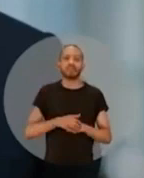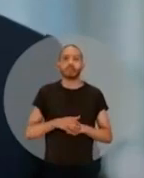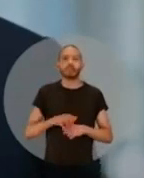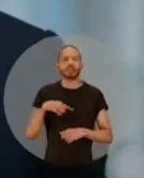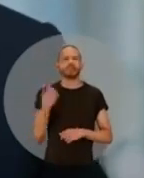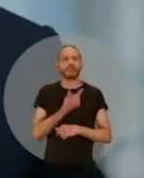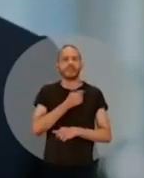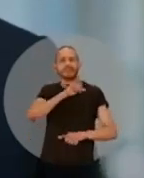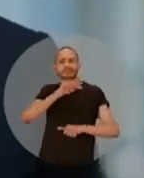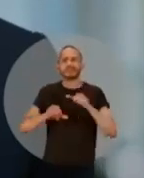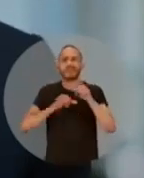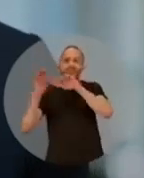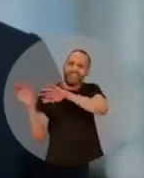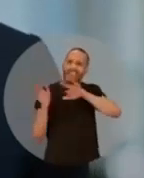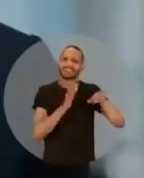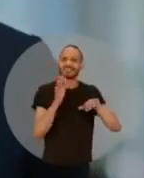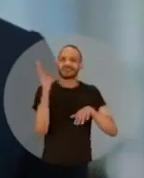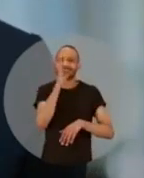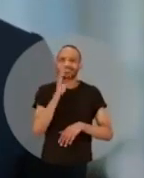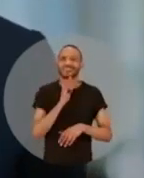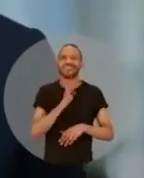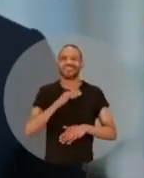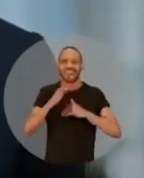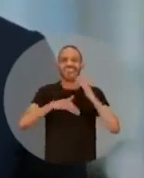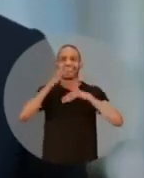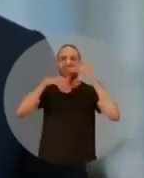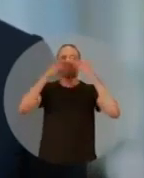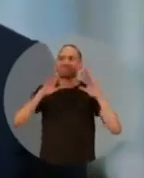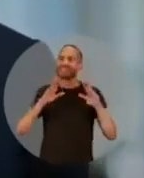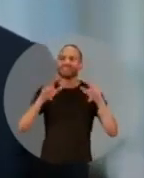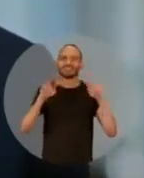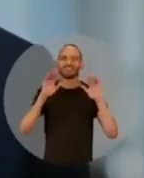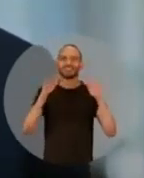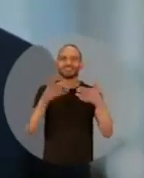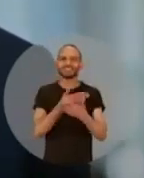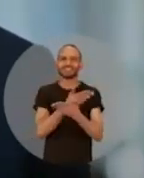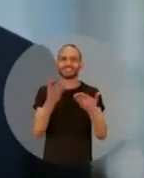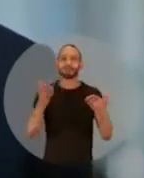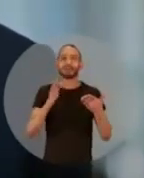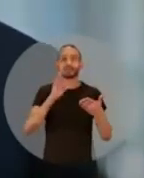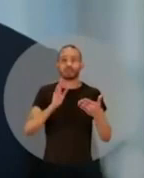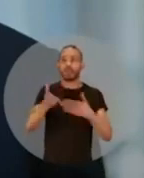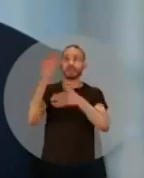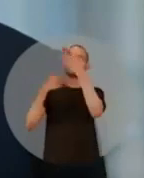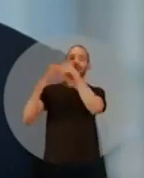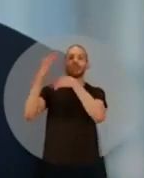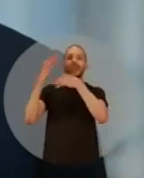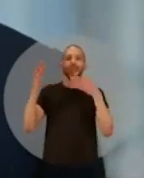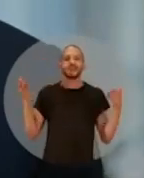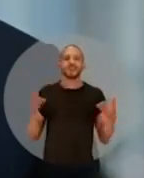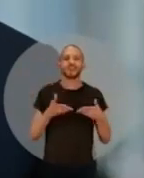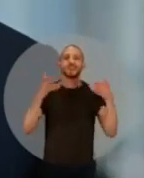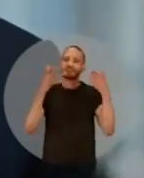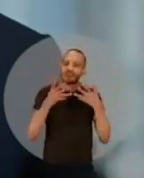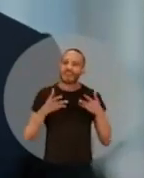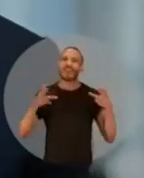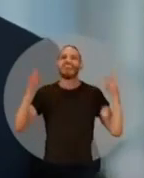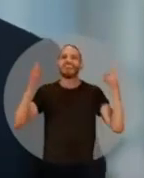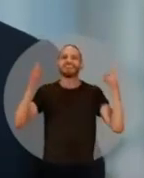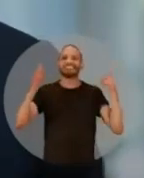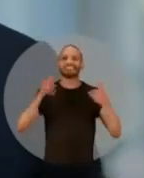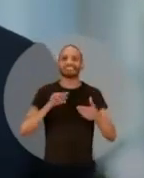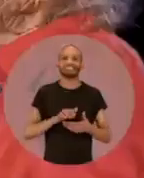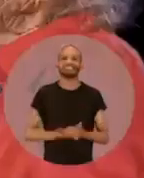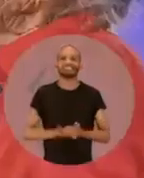virar essa página triste do Brasil e tomar o crescimento para todos. Já fizemos uma vez. E agora vamos